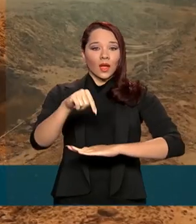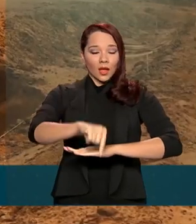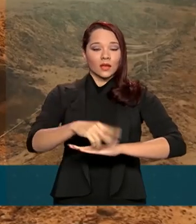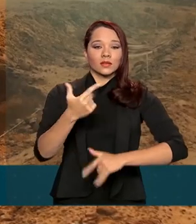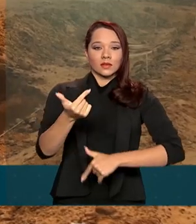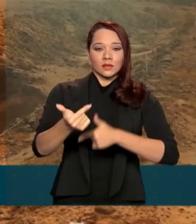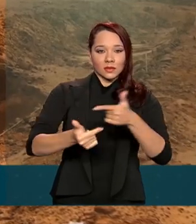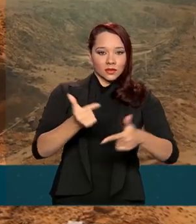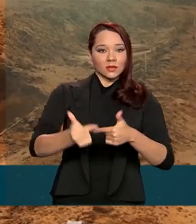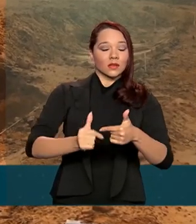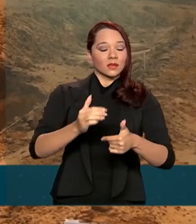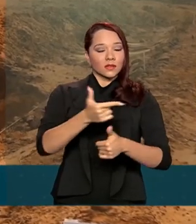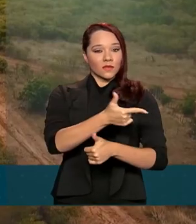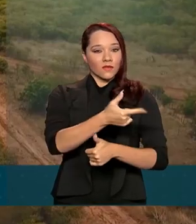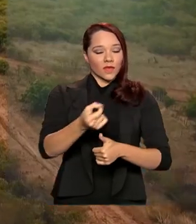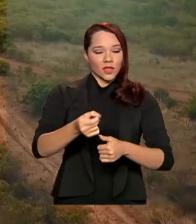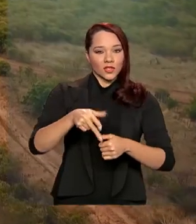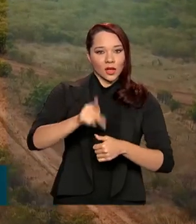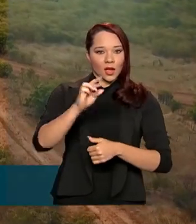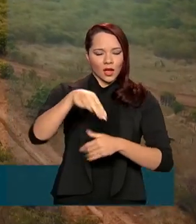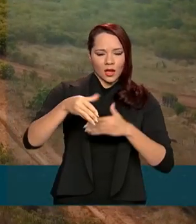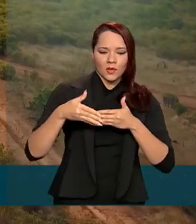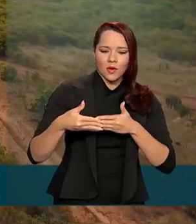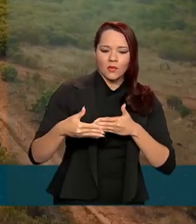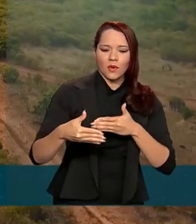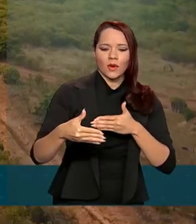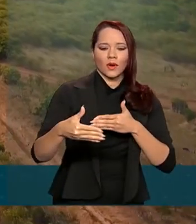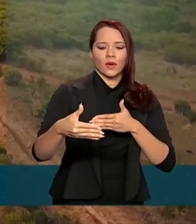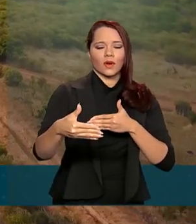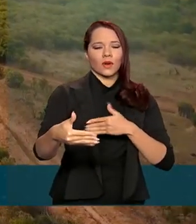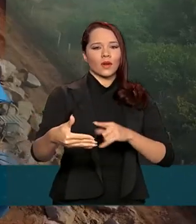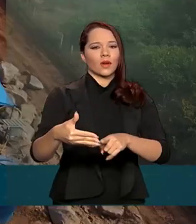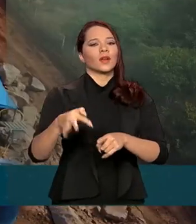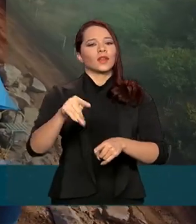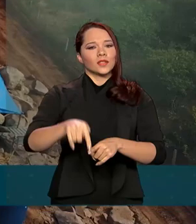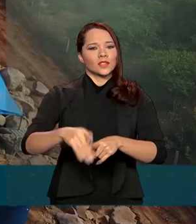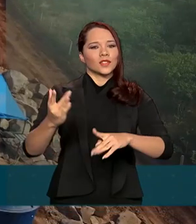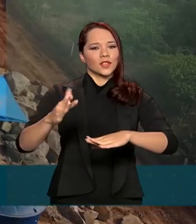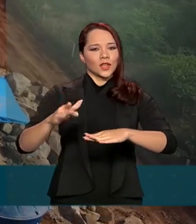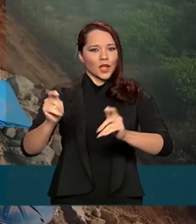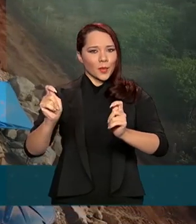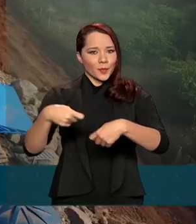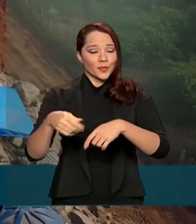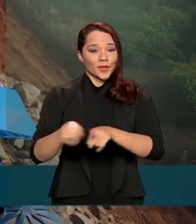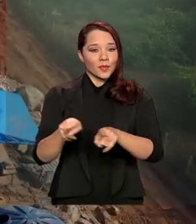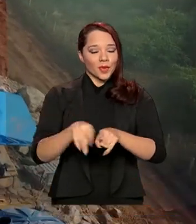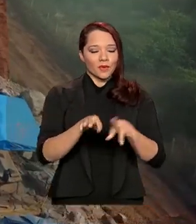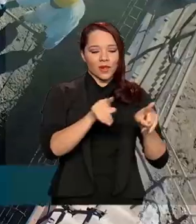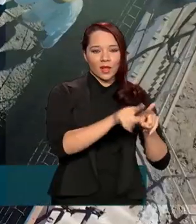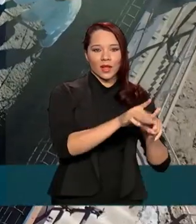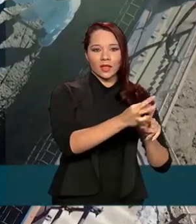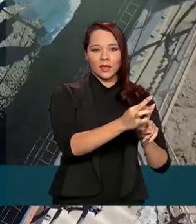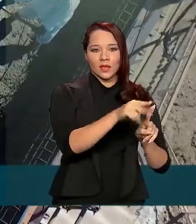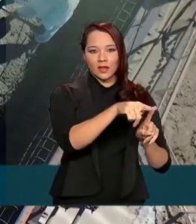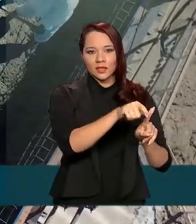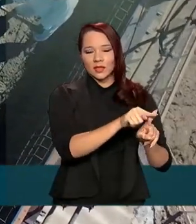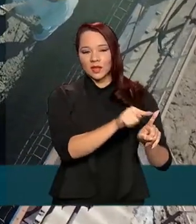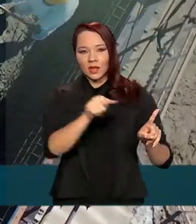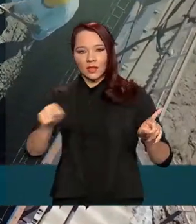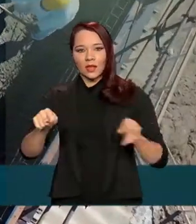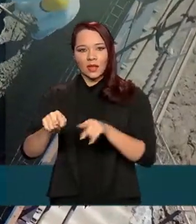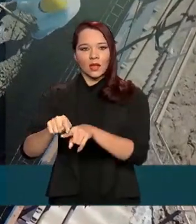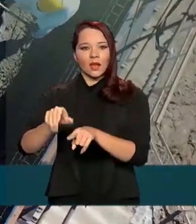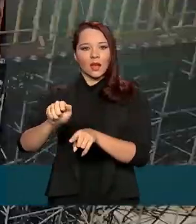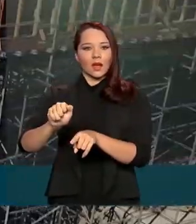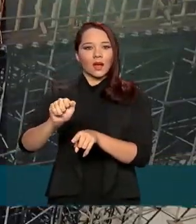segmento, de cerca de 20 quilômetros, passará por obras de adequação de capacidade e vai ligar Teresina ao litoral de Alagoas,